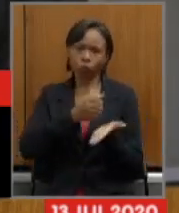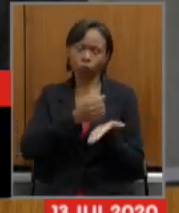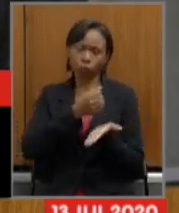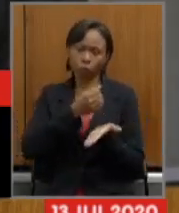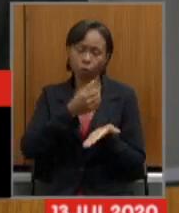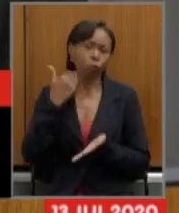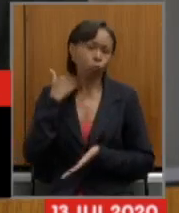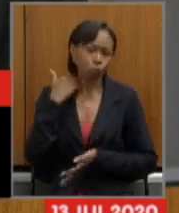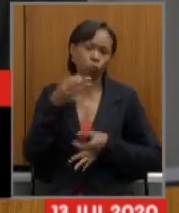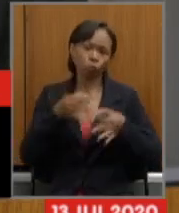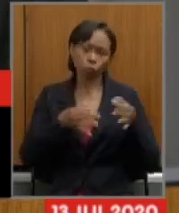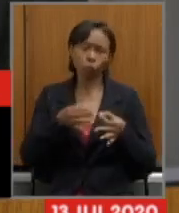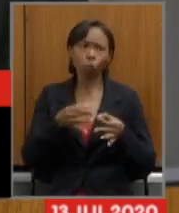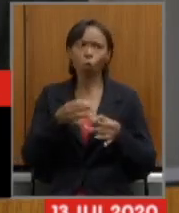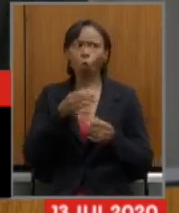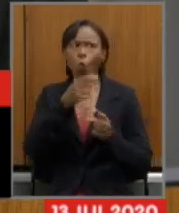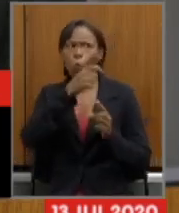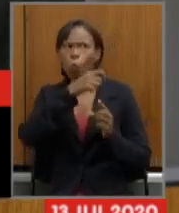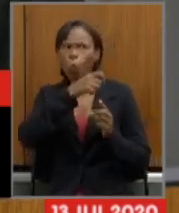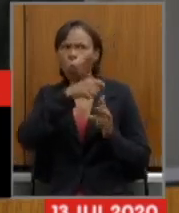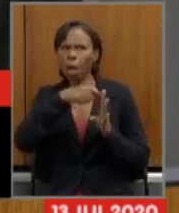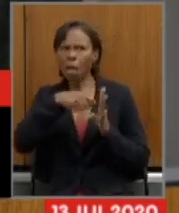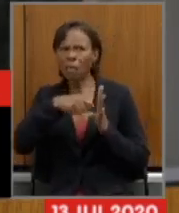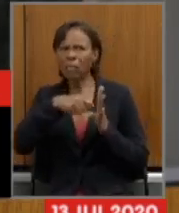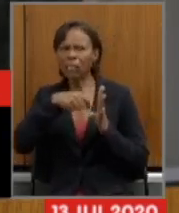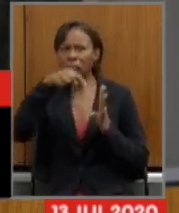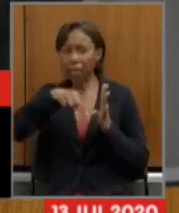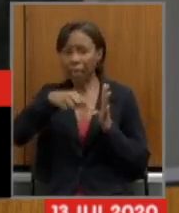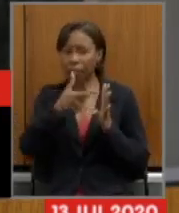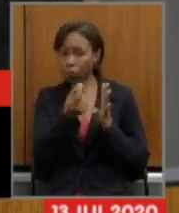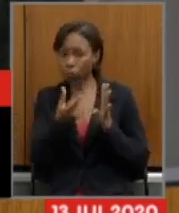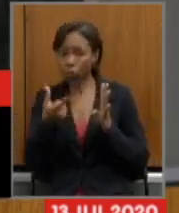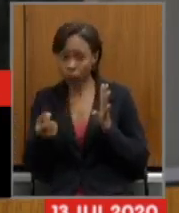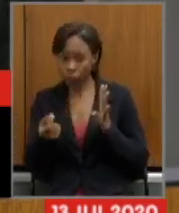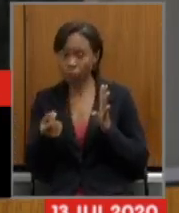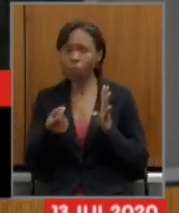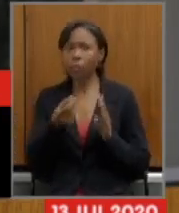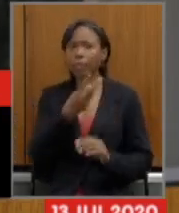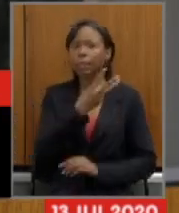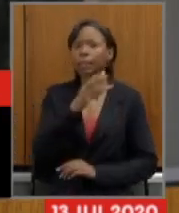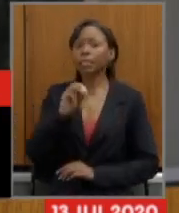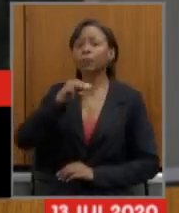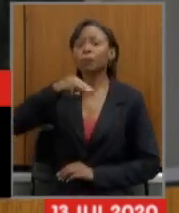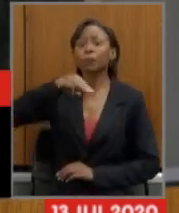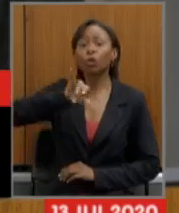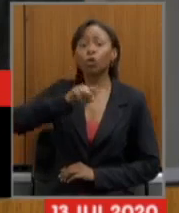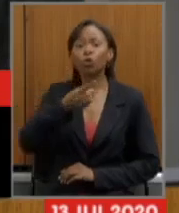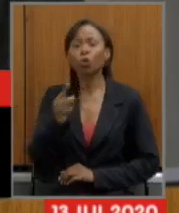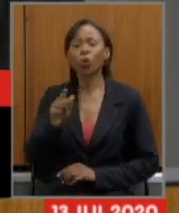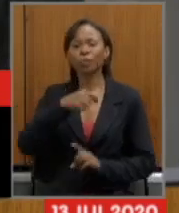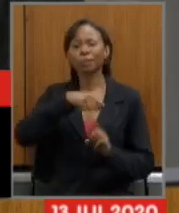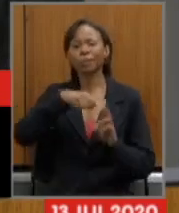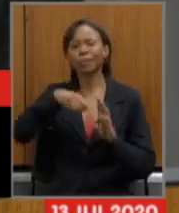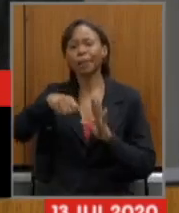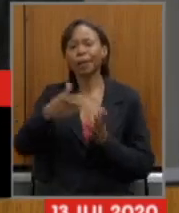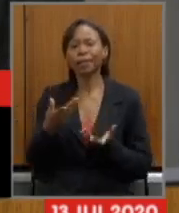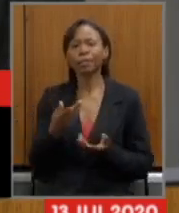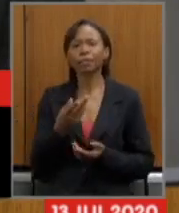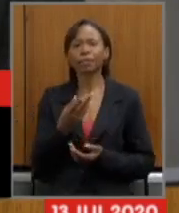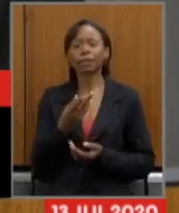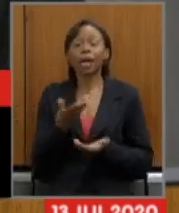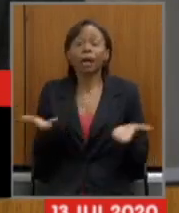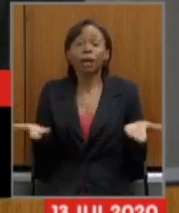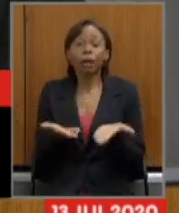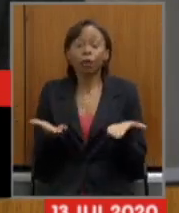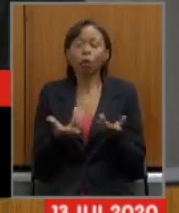meses desse ano era da ordem de 300 milhões mensais 340 milhões mensais e agora está